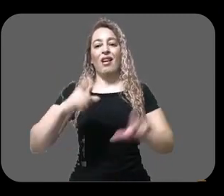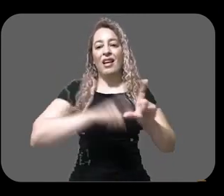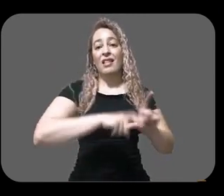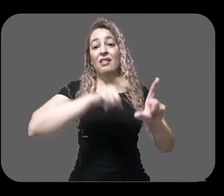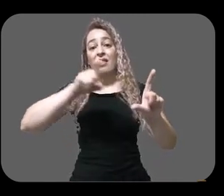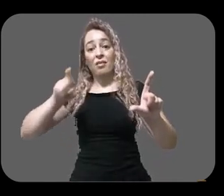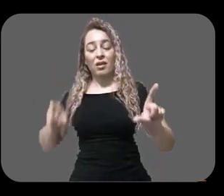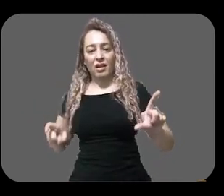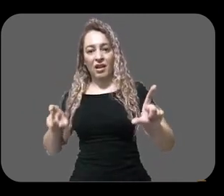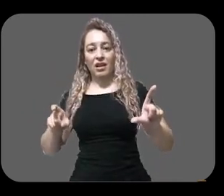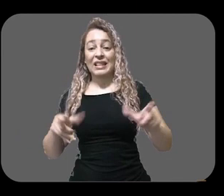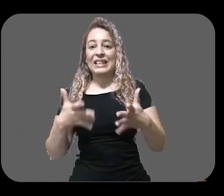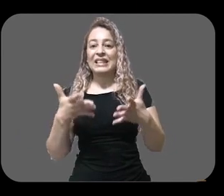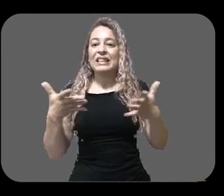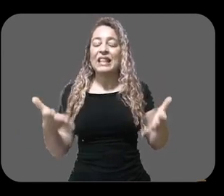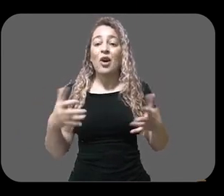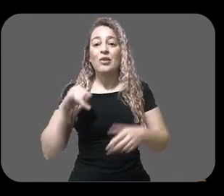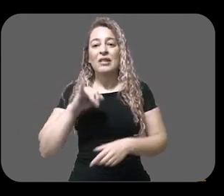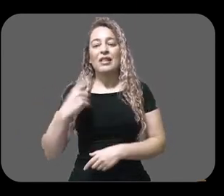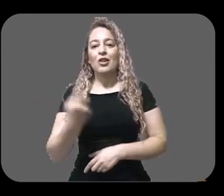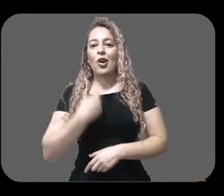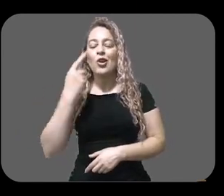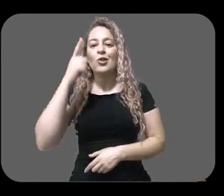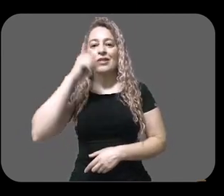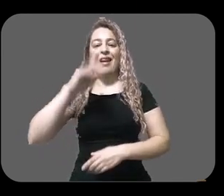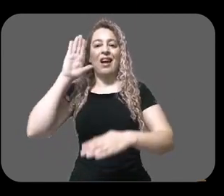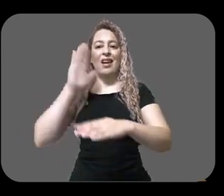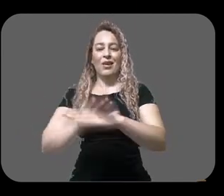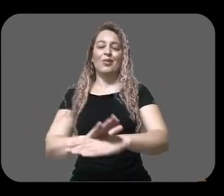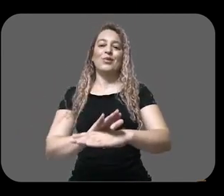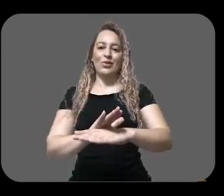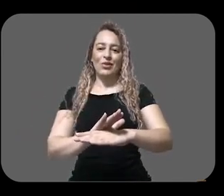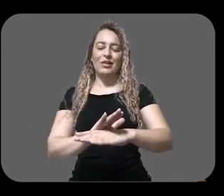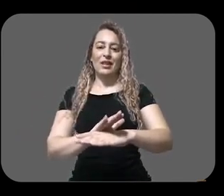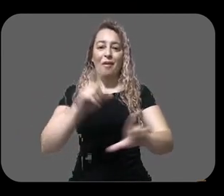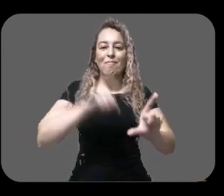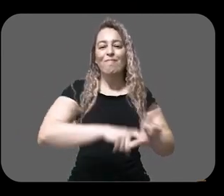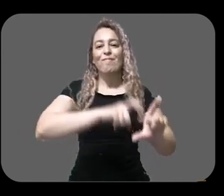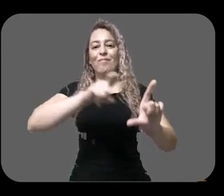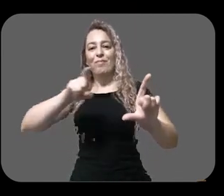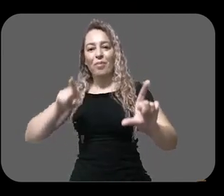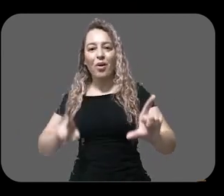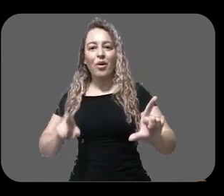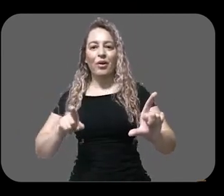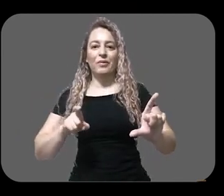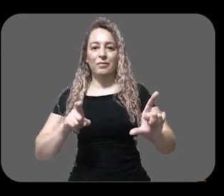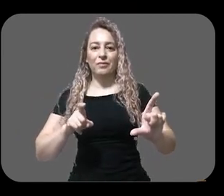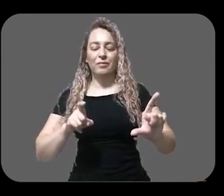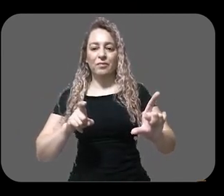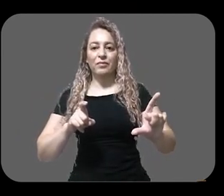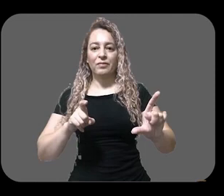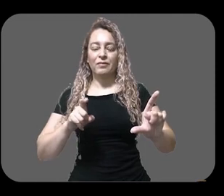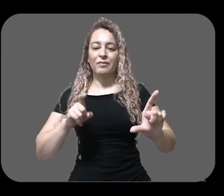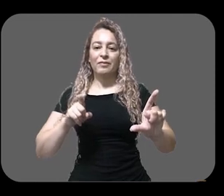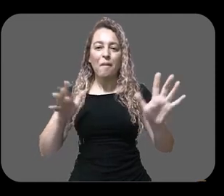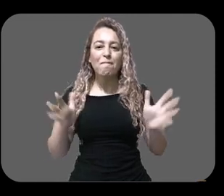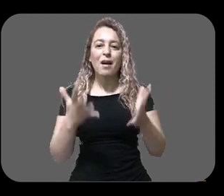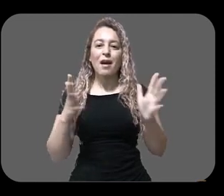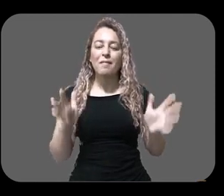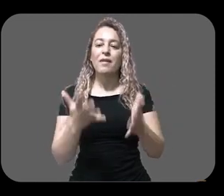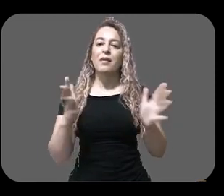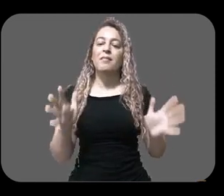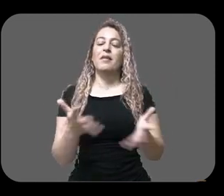para essas pessoas, a possibilidade de uma melhora significativa ou de uma potencial cura, tá bom, isso